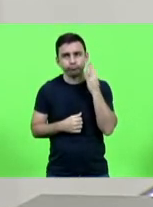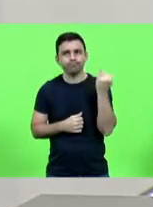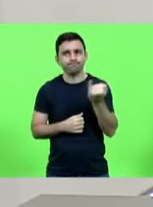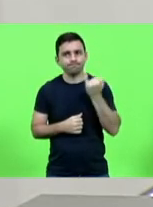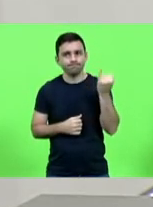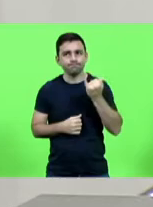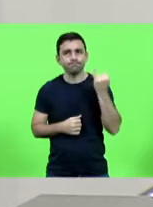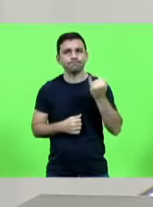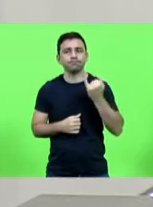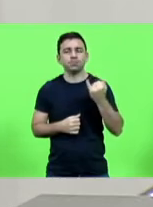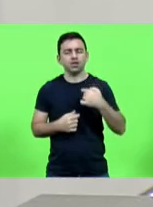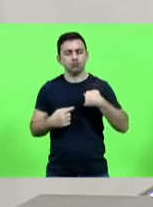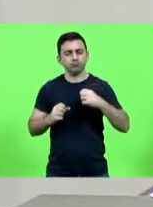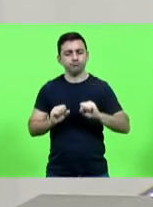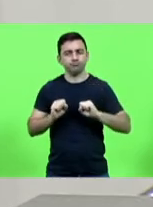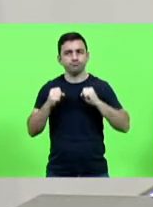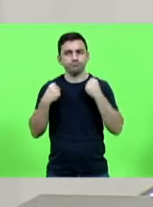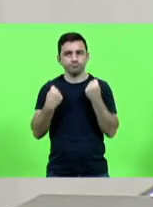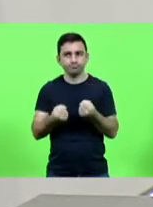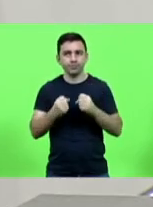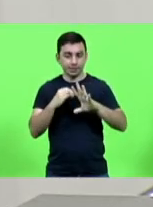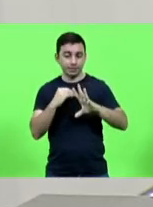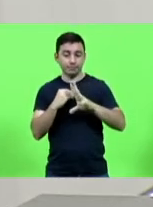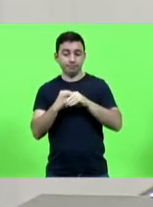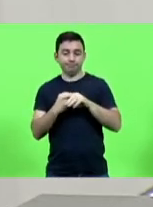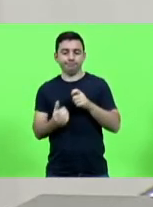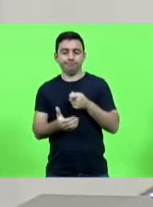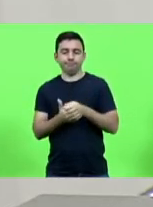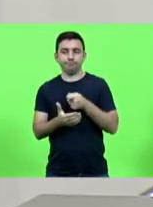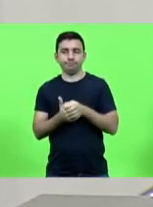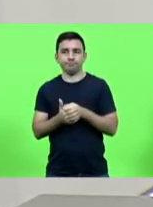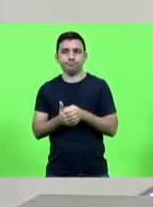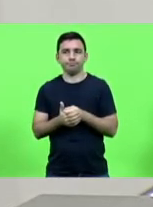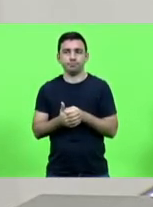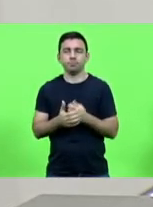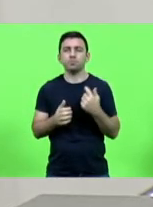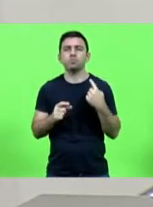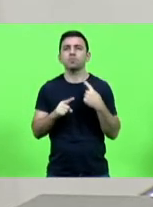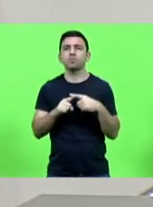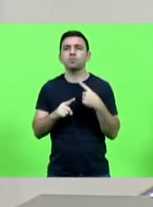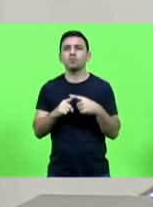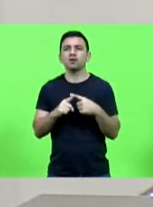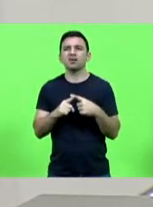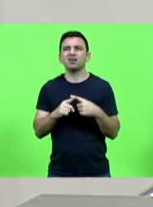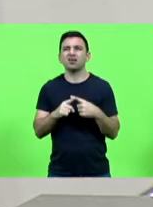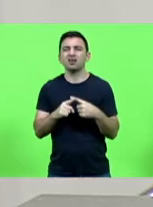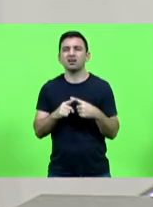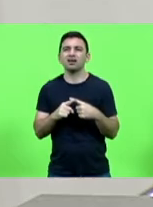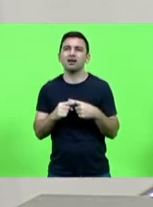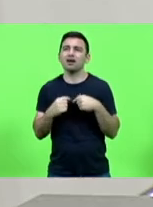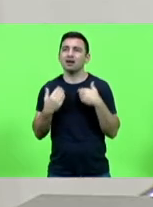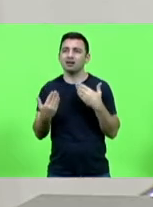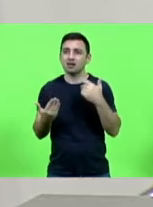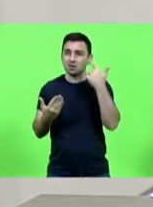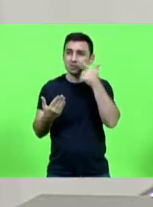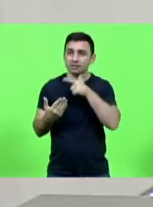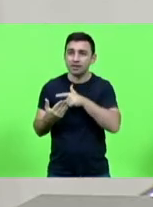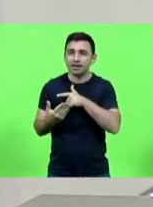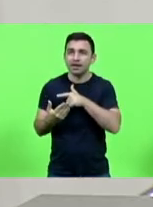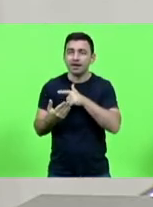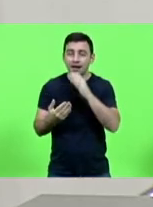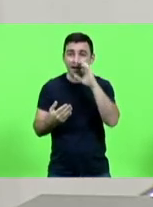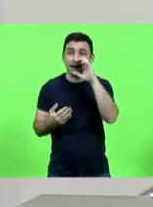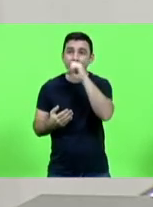defensor das emendas impositivas porque é aquela emenda que chega mais próximo mais